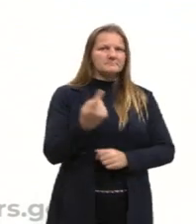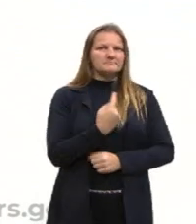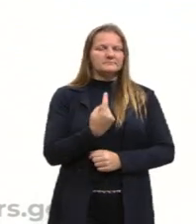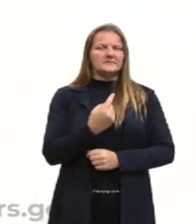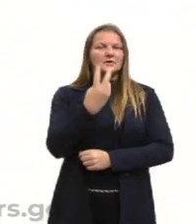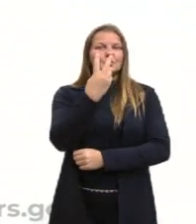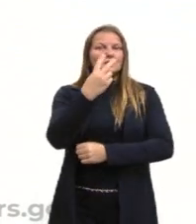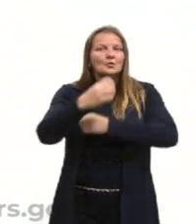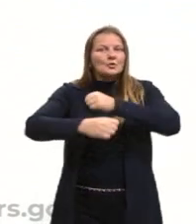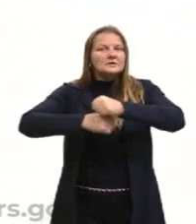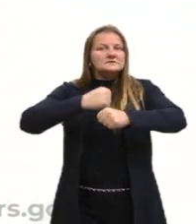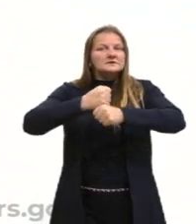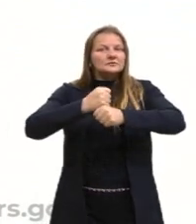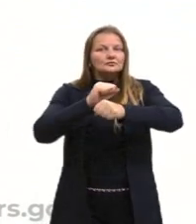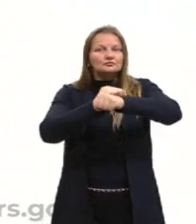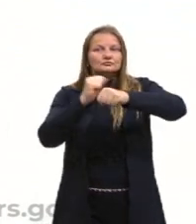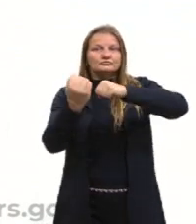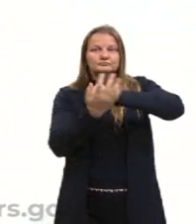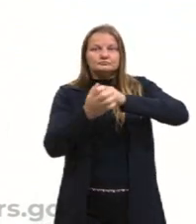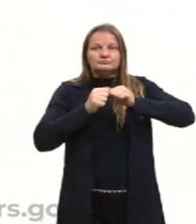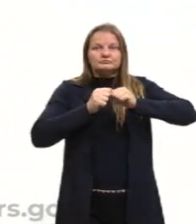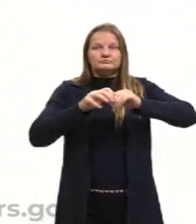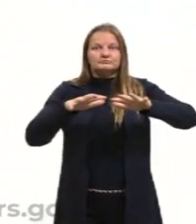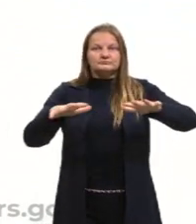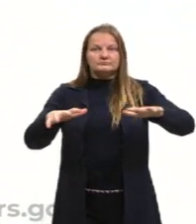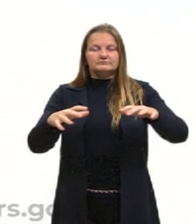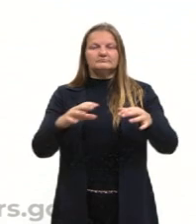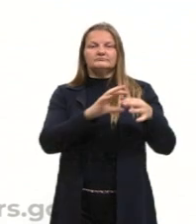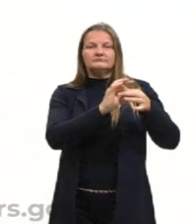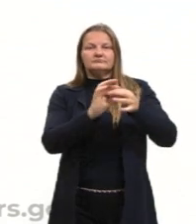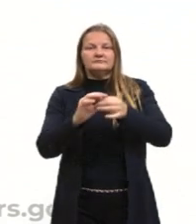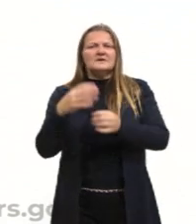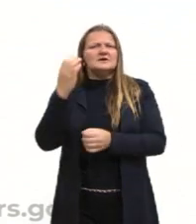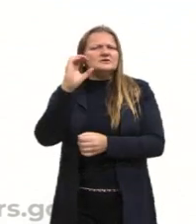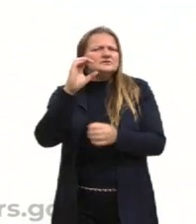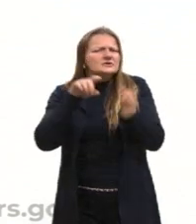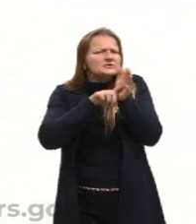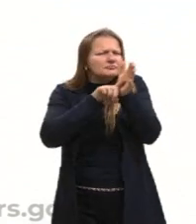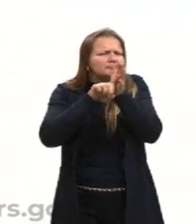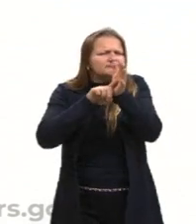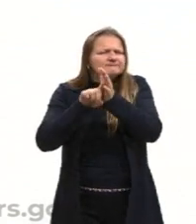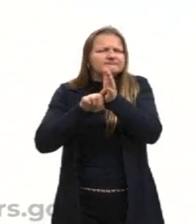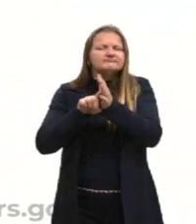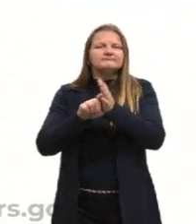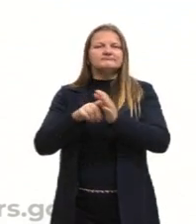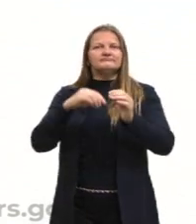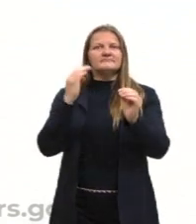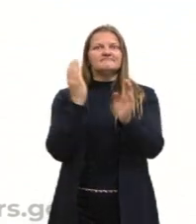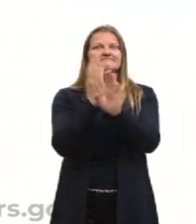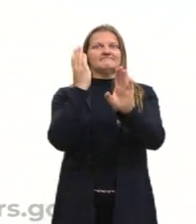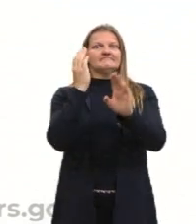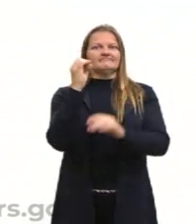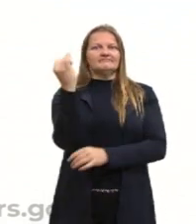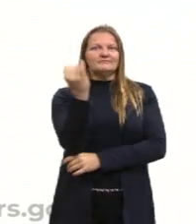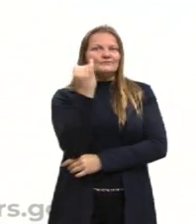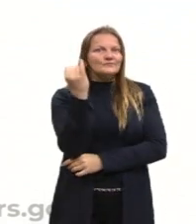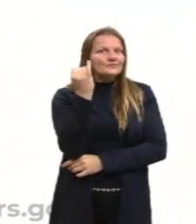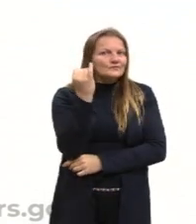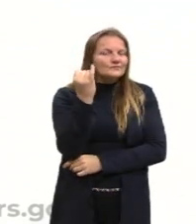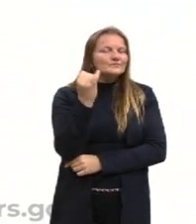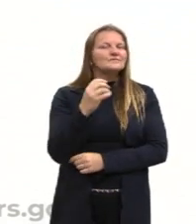de pandemia, ou ainda estamos nela, a ciência conseguiu importantes resultados no combate à Covid, sem dúvida.